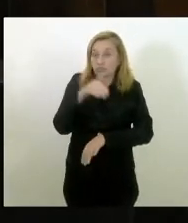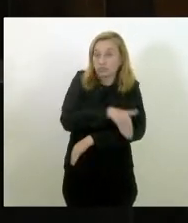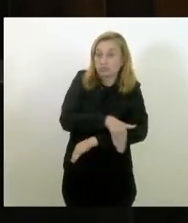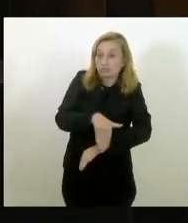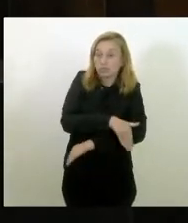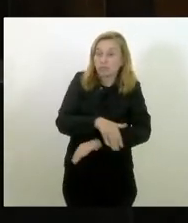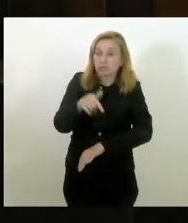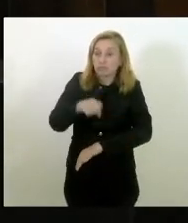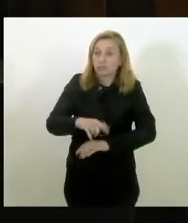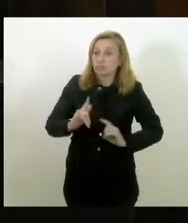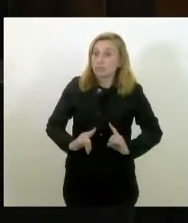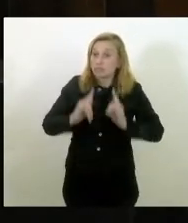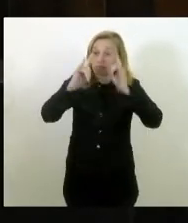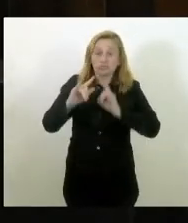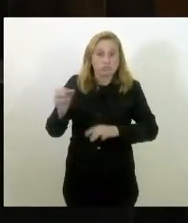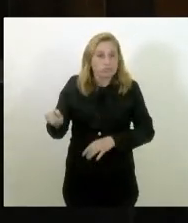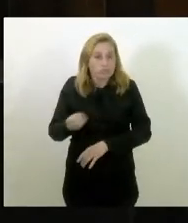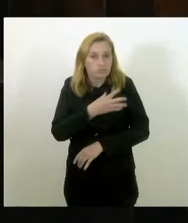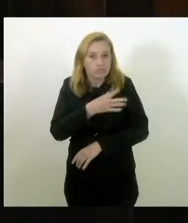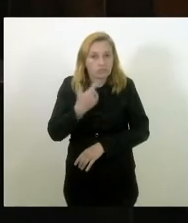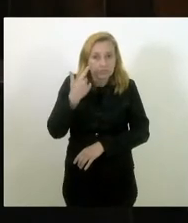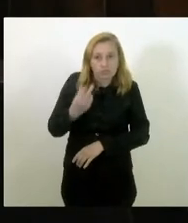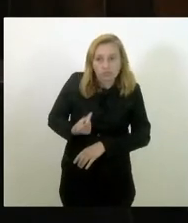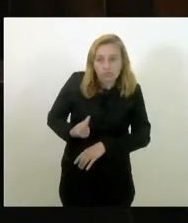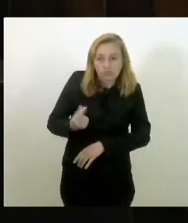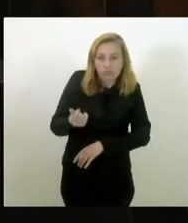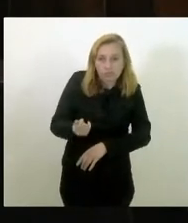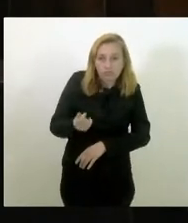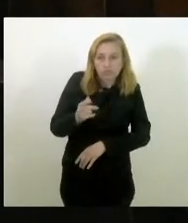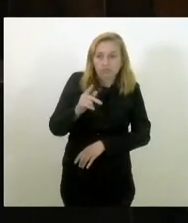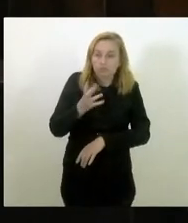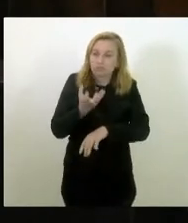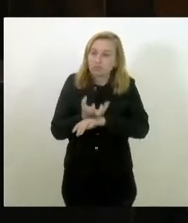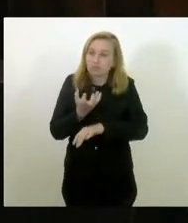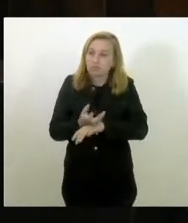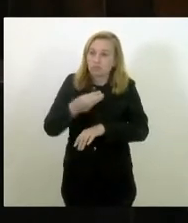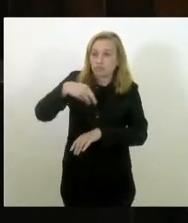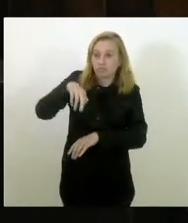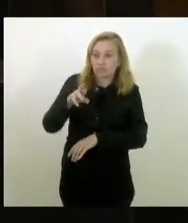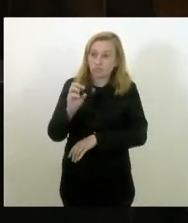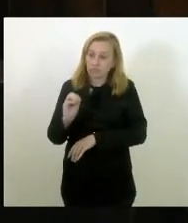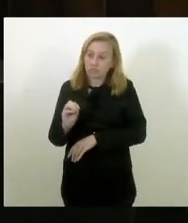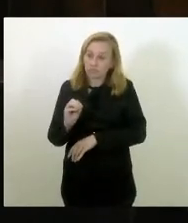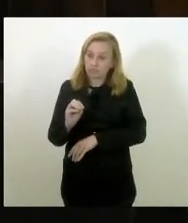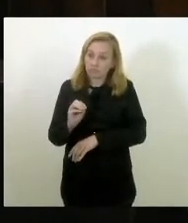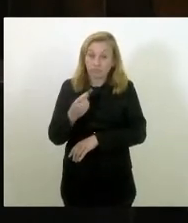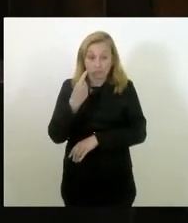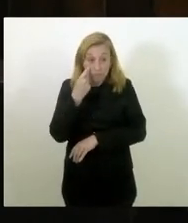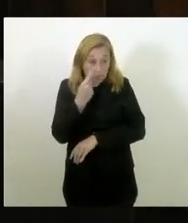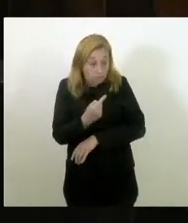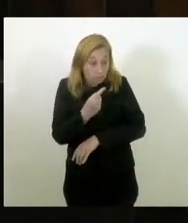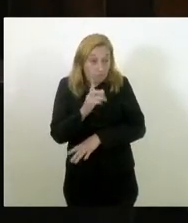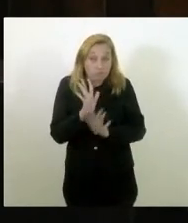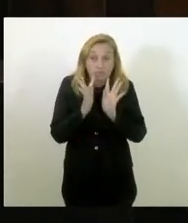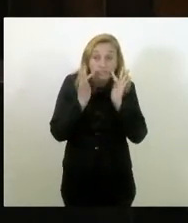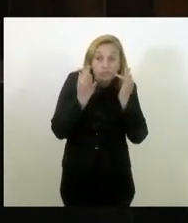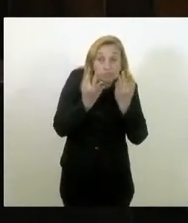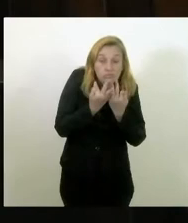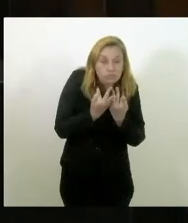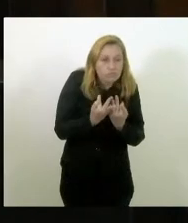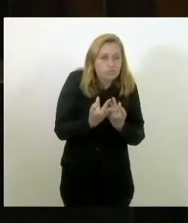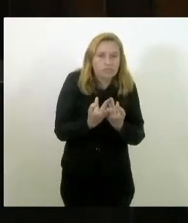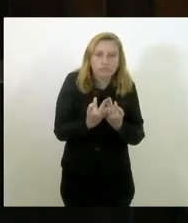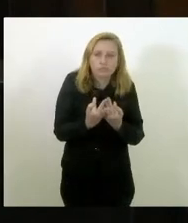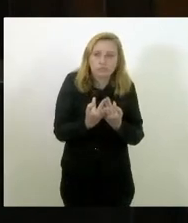Prédio Novo, você sai aqui na Praça Amaro Lago, o buraco do lume, a gente vê famílias inteiras